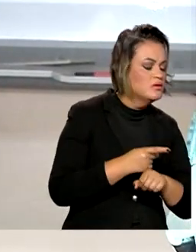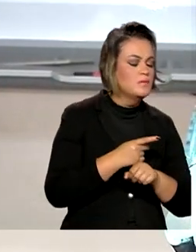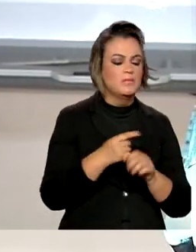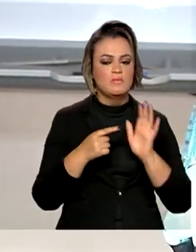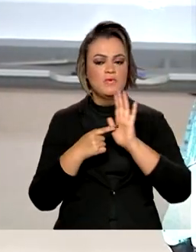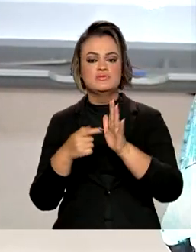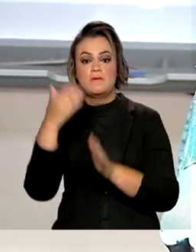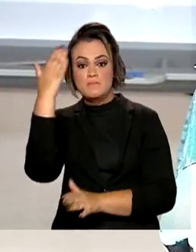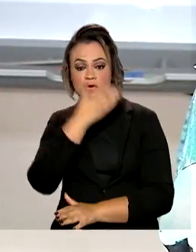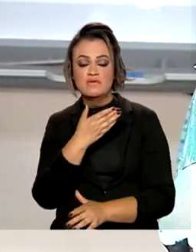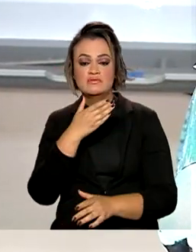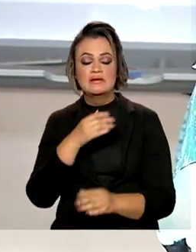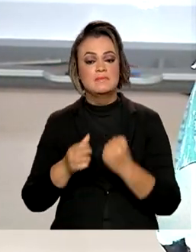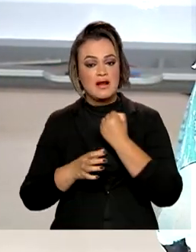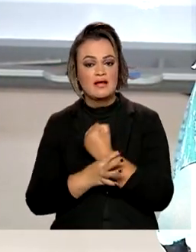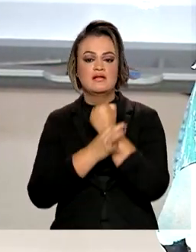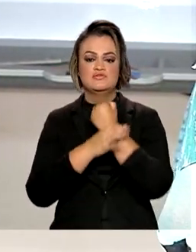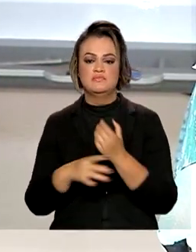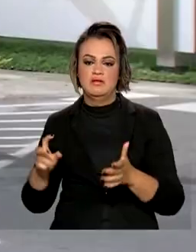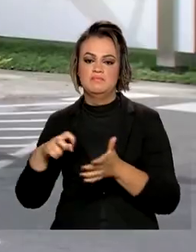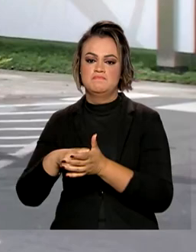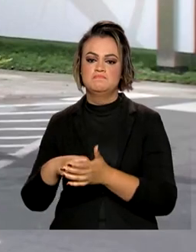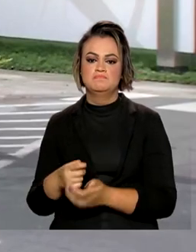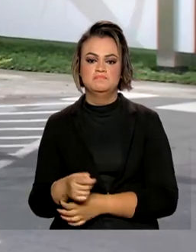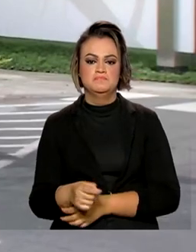provas seguras para que sejam condenados.